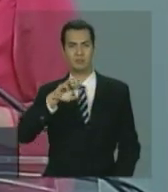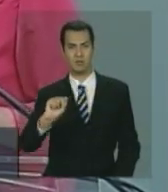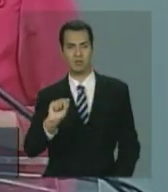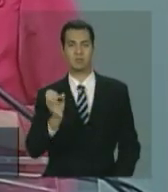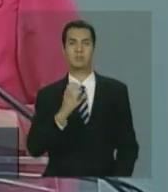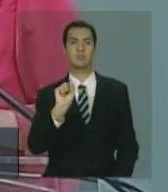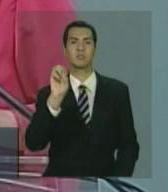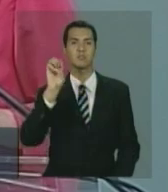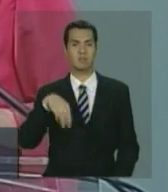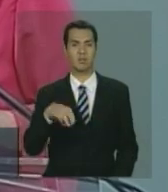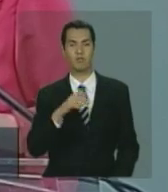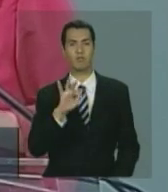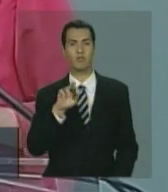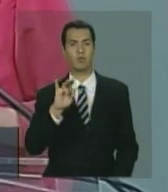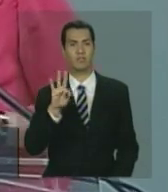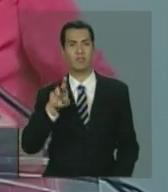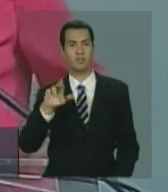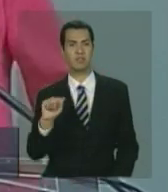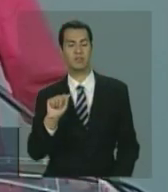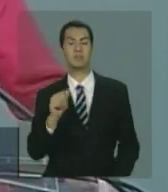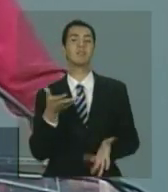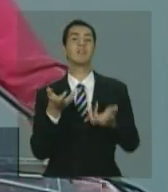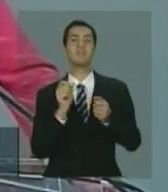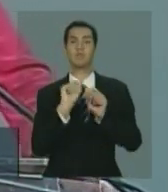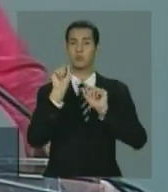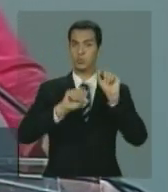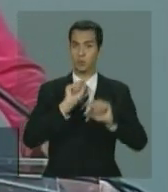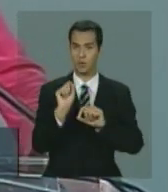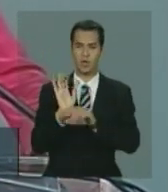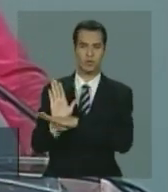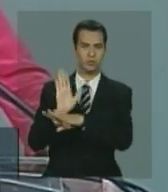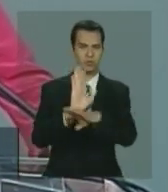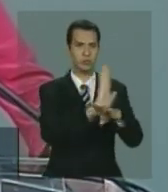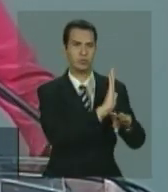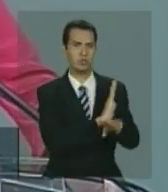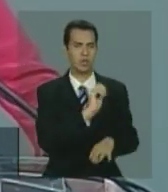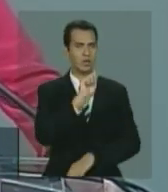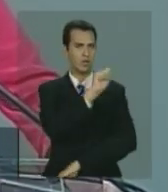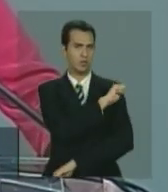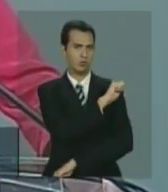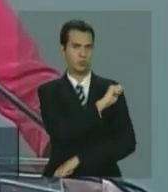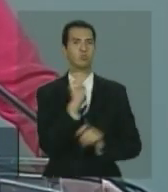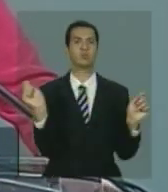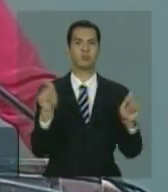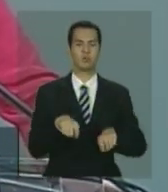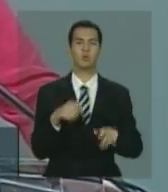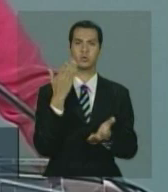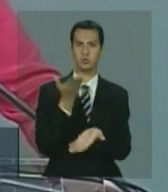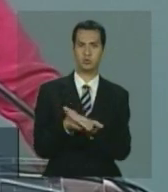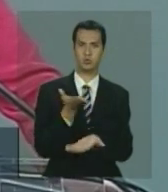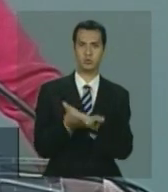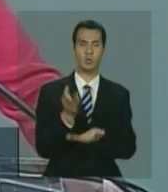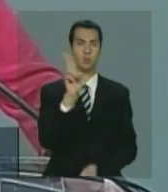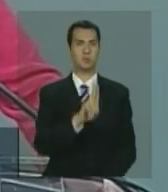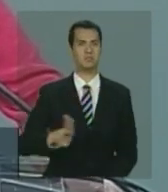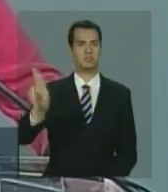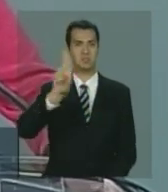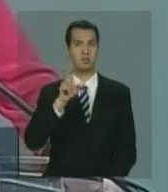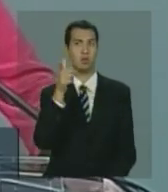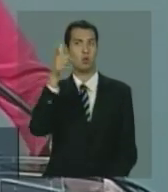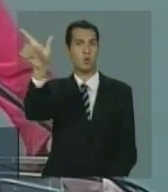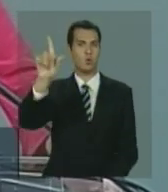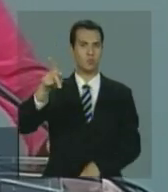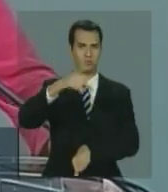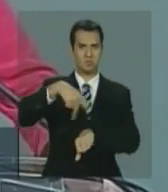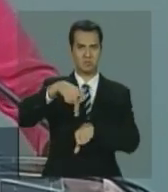que as pessoas nesse país tenham acesso à educação superior também lá fora,